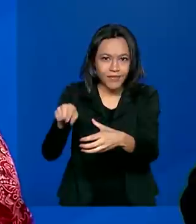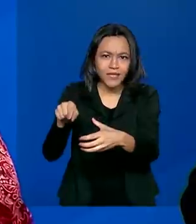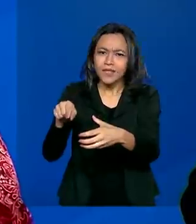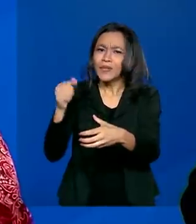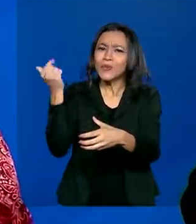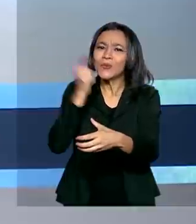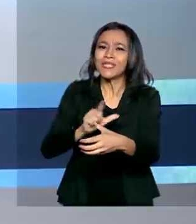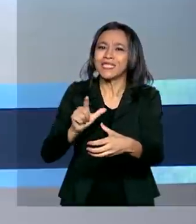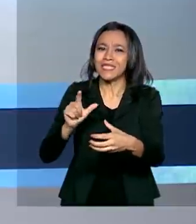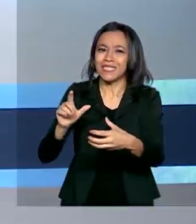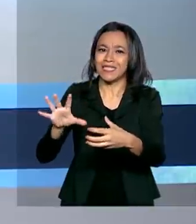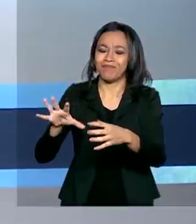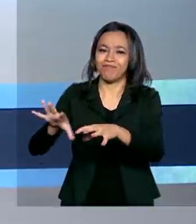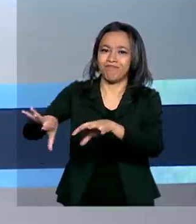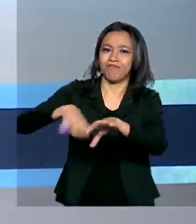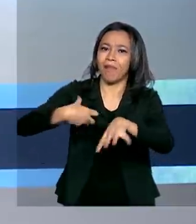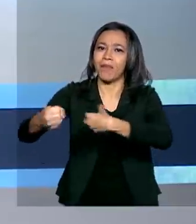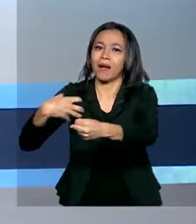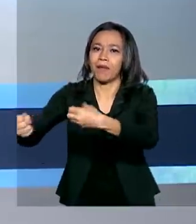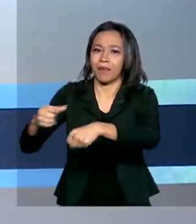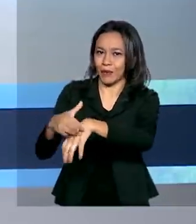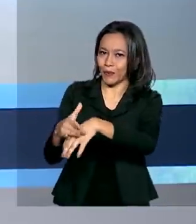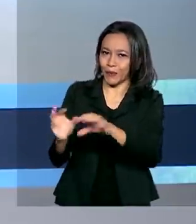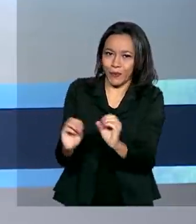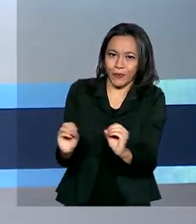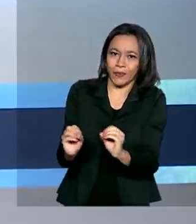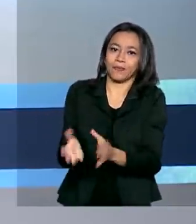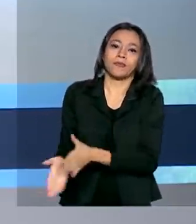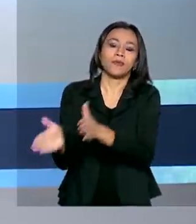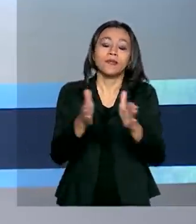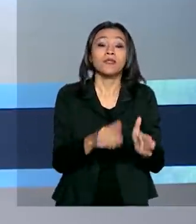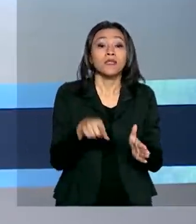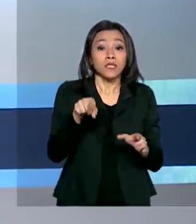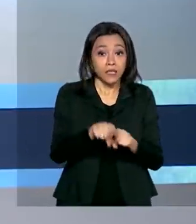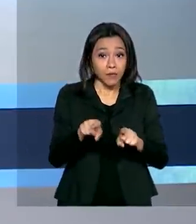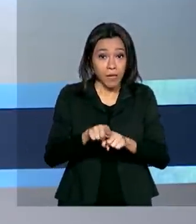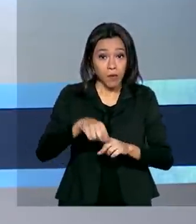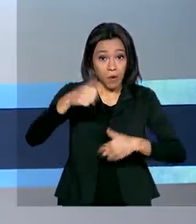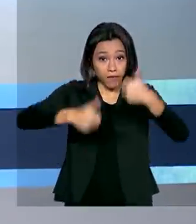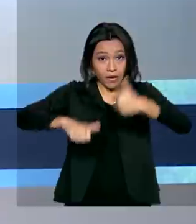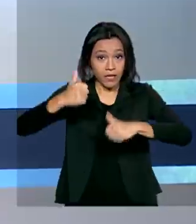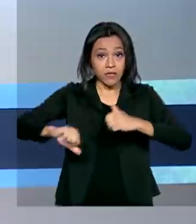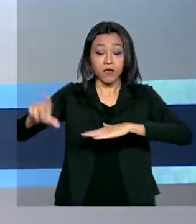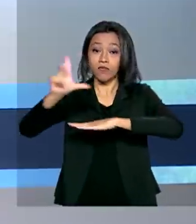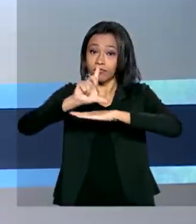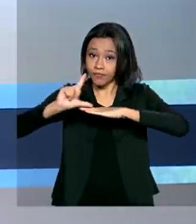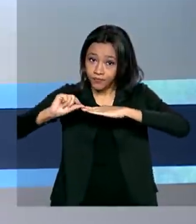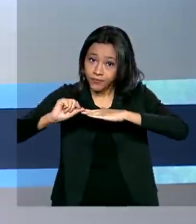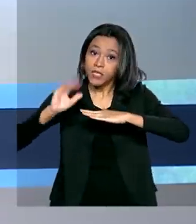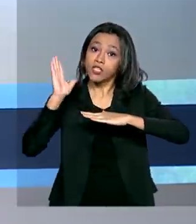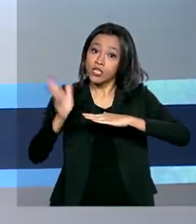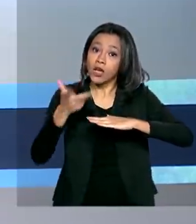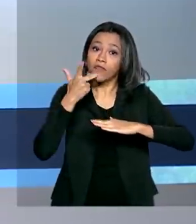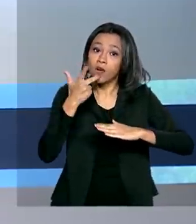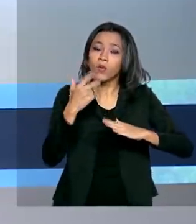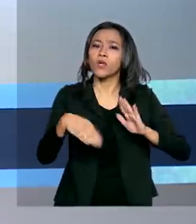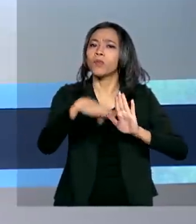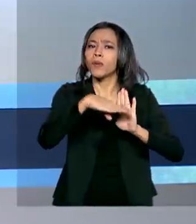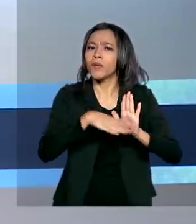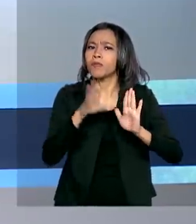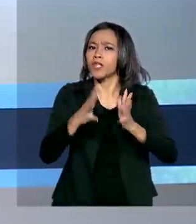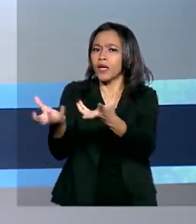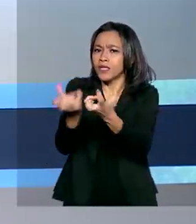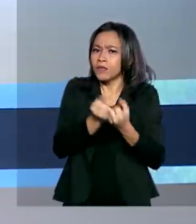coronavírus. E um balanço da Casa Civil mostra que o projeto Arrecadação Solidária já recebeu mais de 3